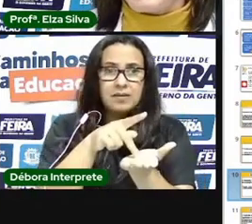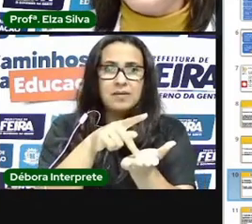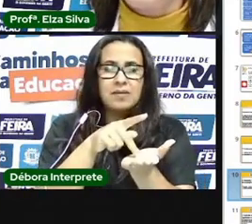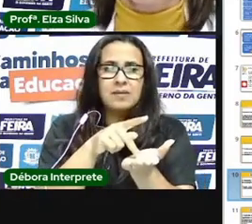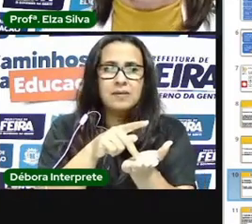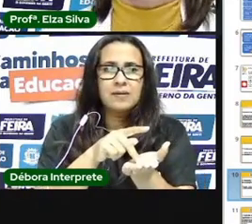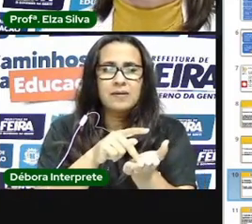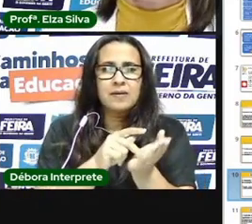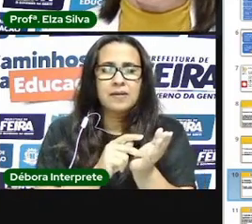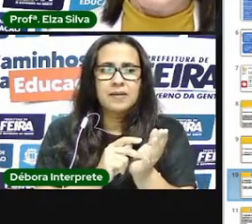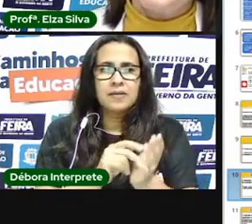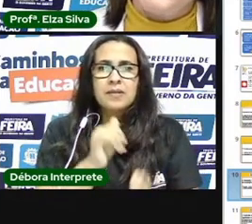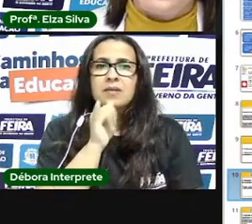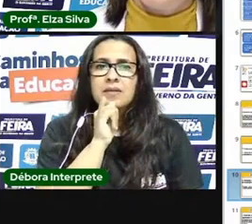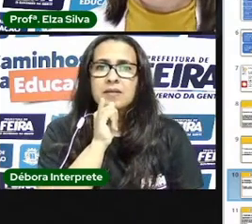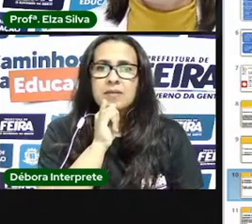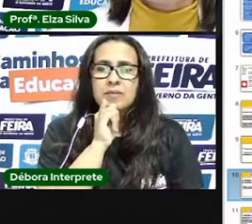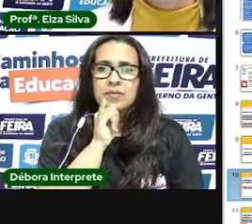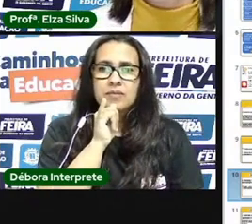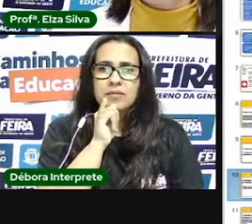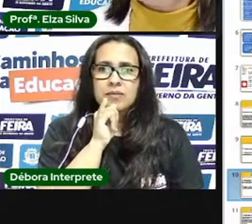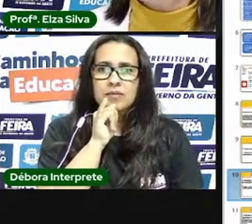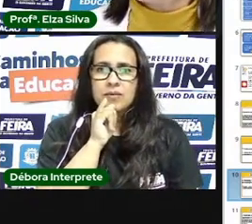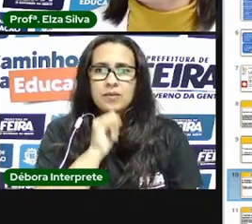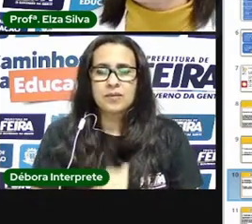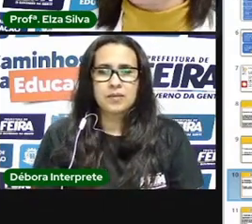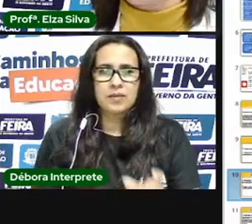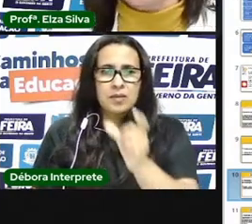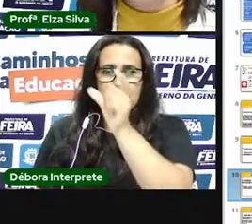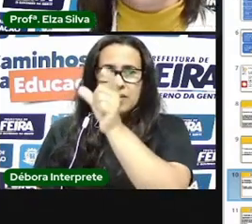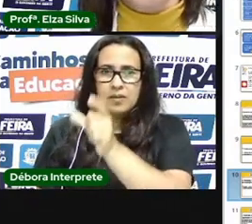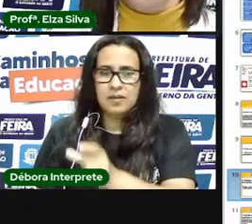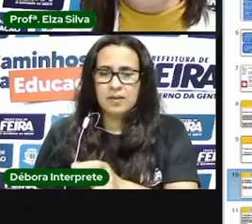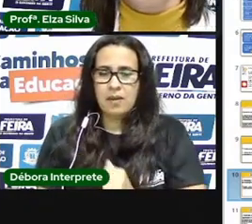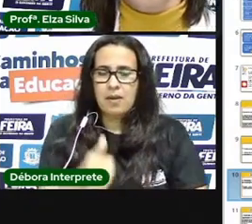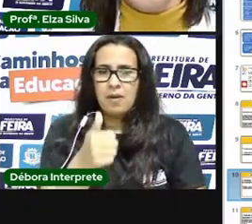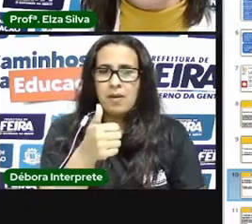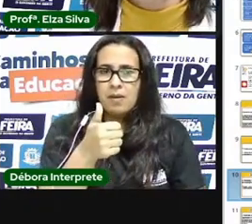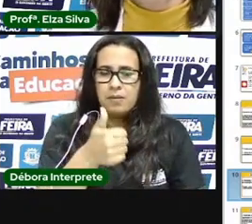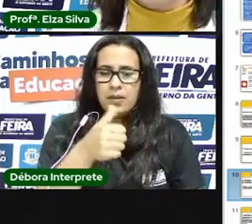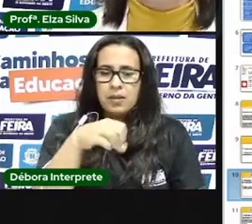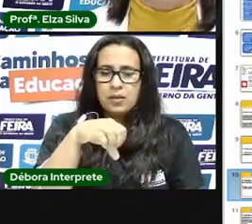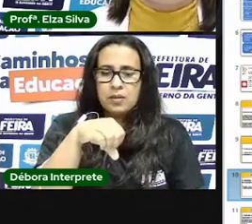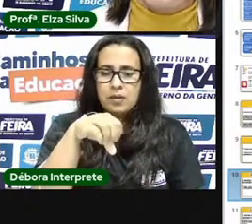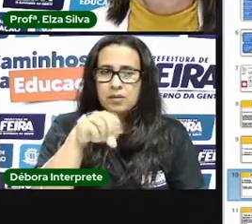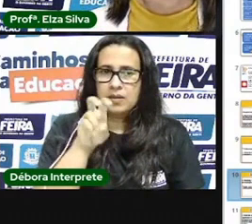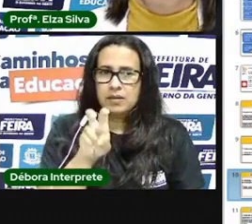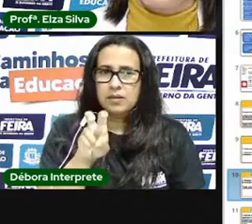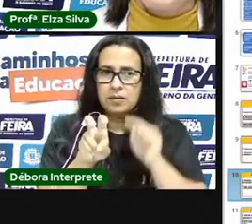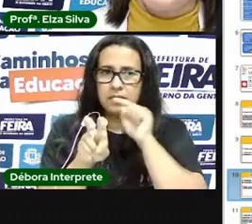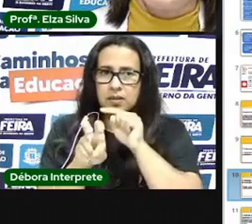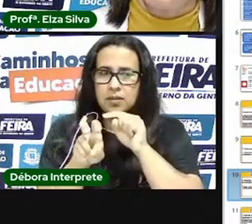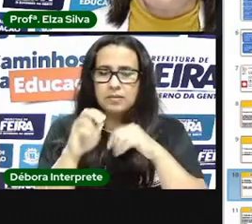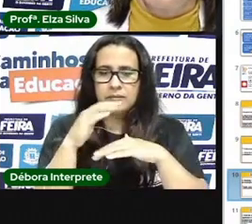pintura de Almeida Junho que foi produzida em 1995 intitulada Recado